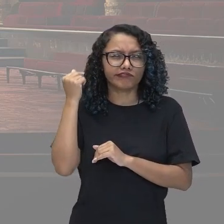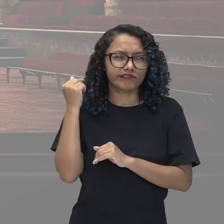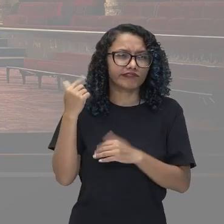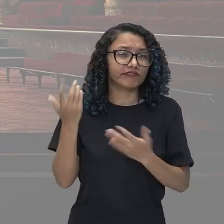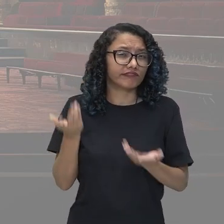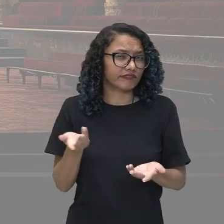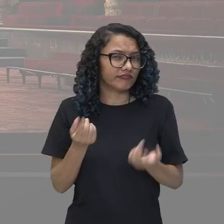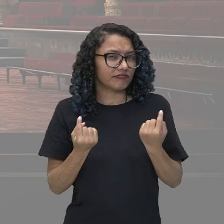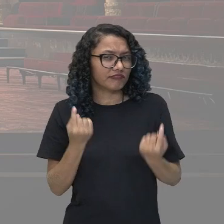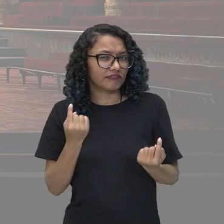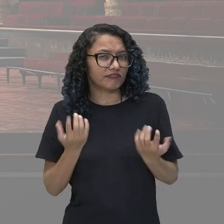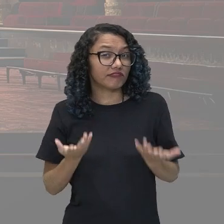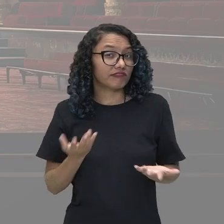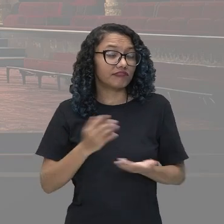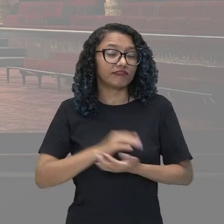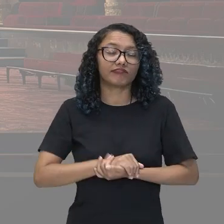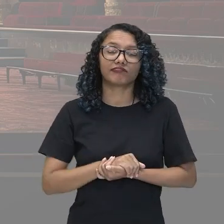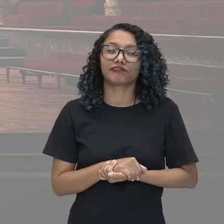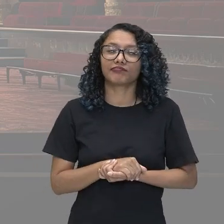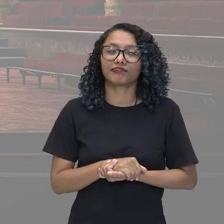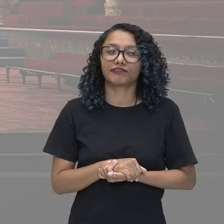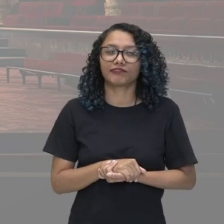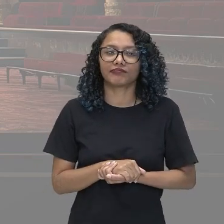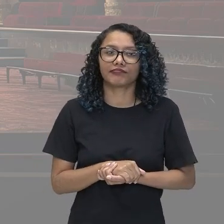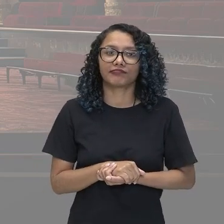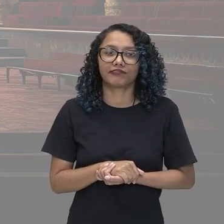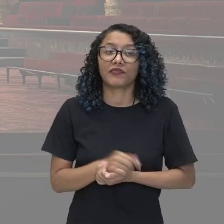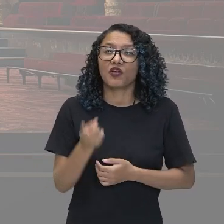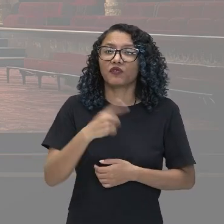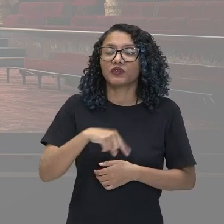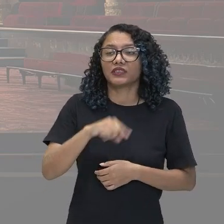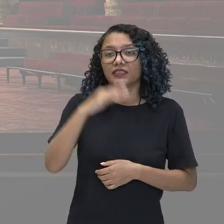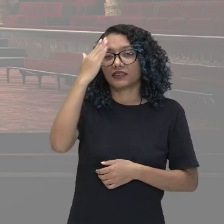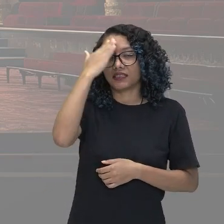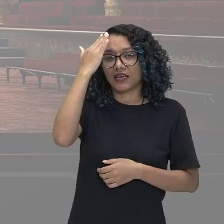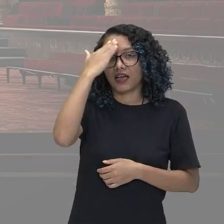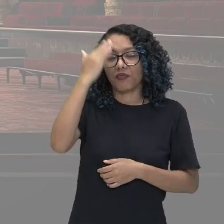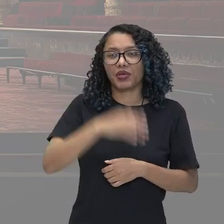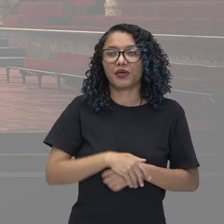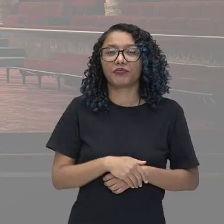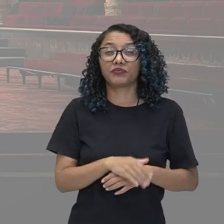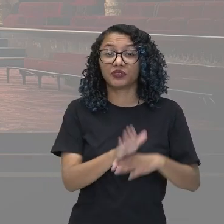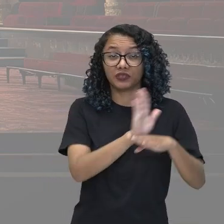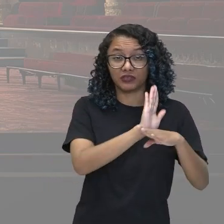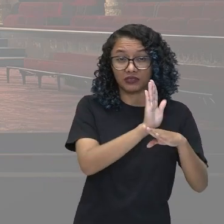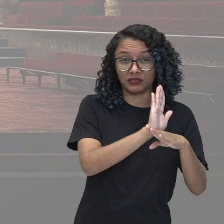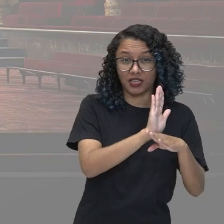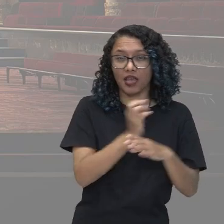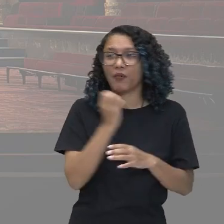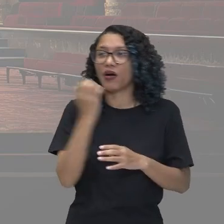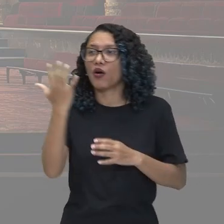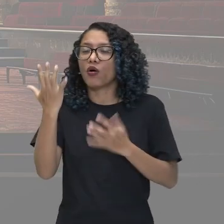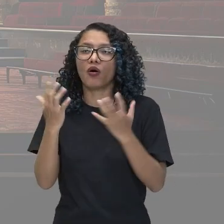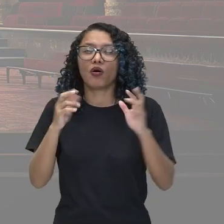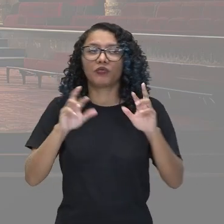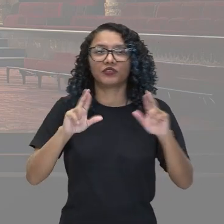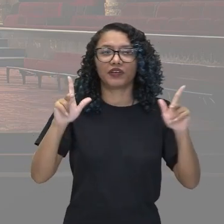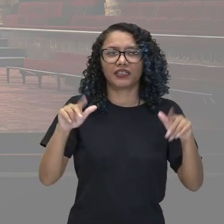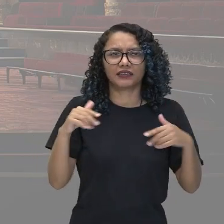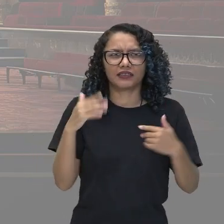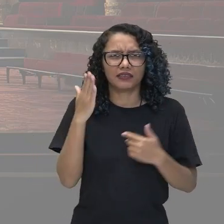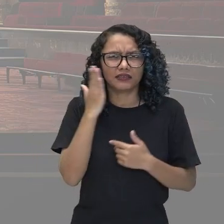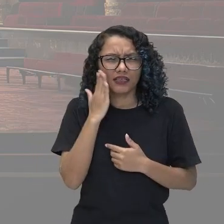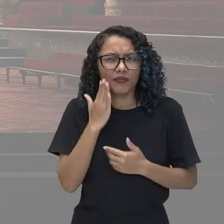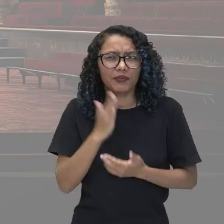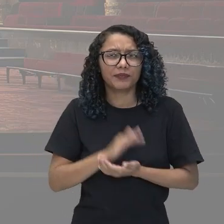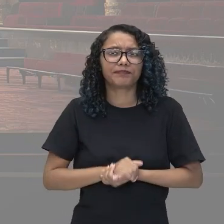passado? Você sabe qual a diferença do cinema para a ópera? Bem, como eu falei,